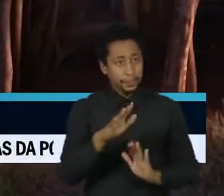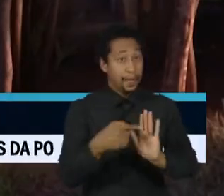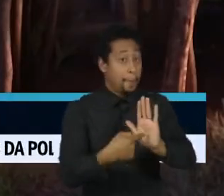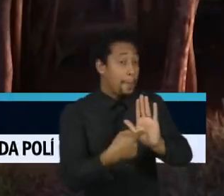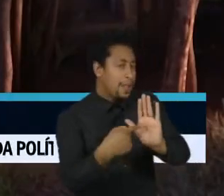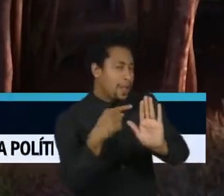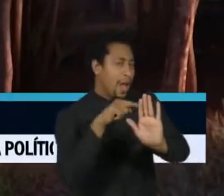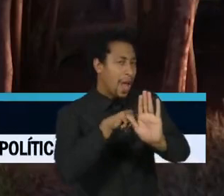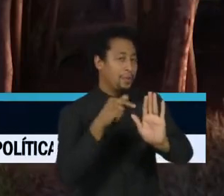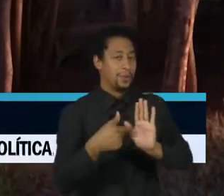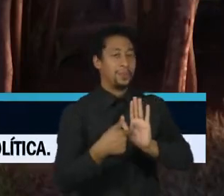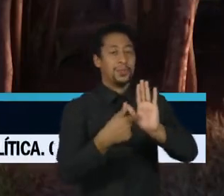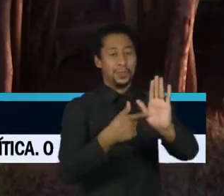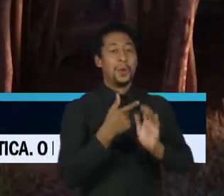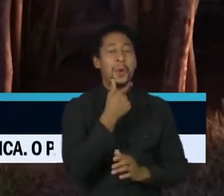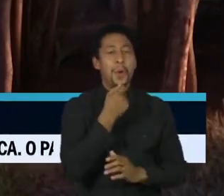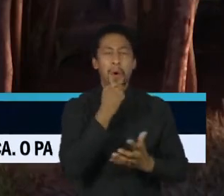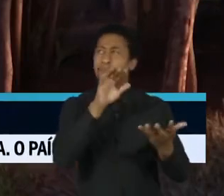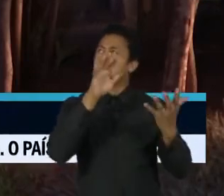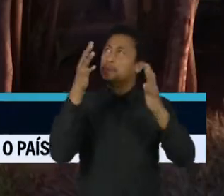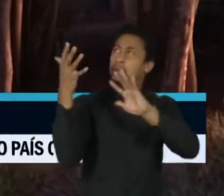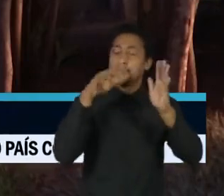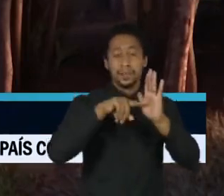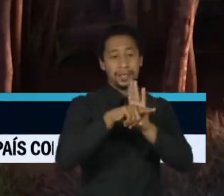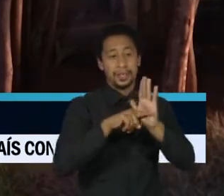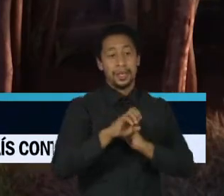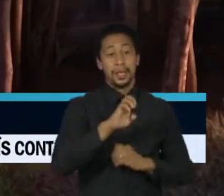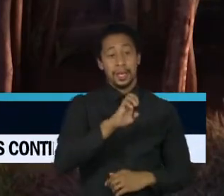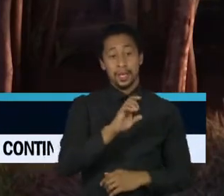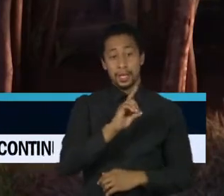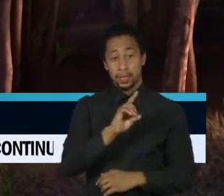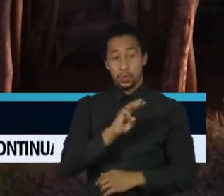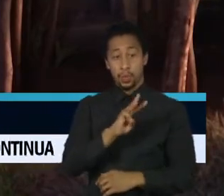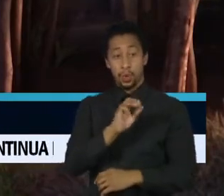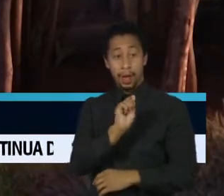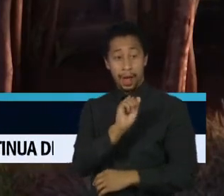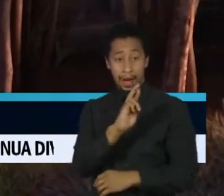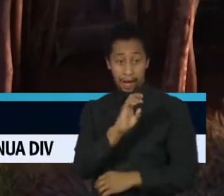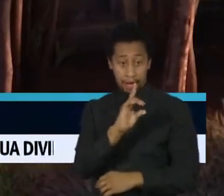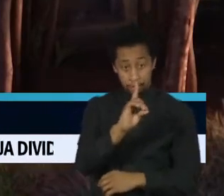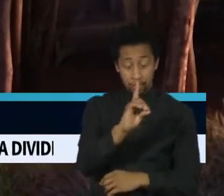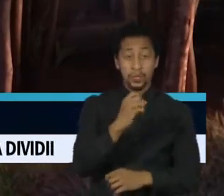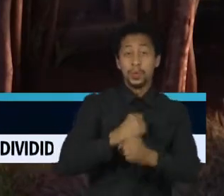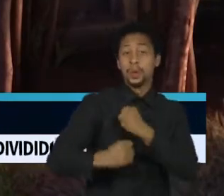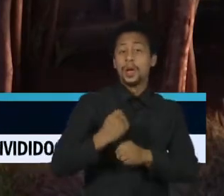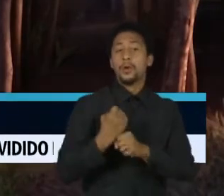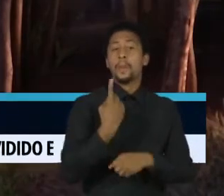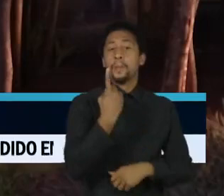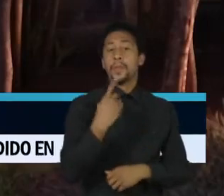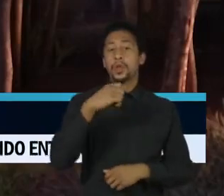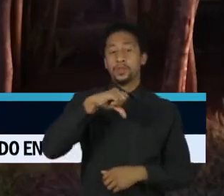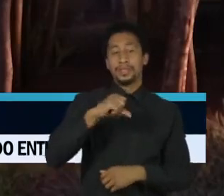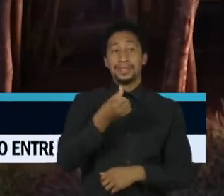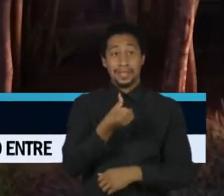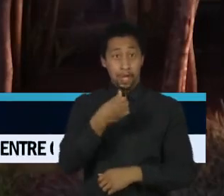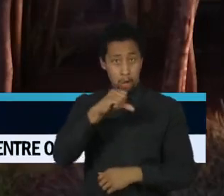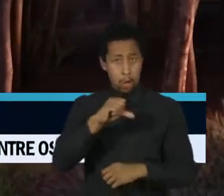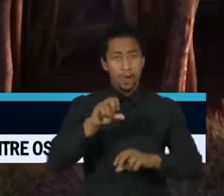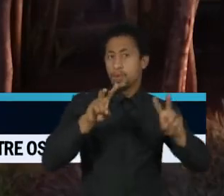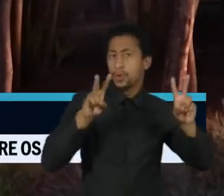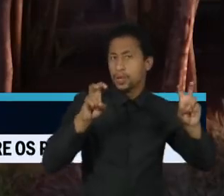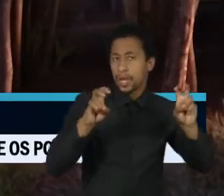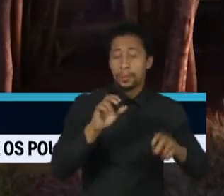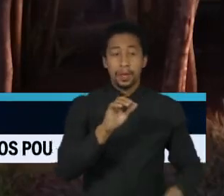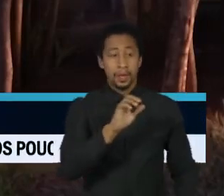do meteorologista norte-americano Eduard Lorenz, de 1969, sobre o efeito borboleta,